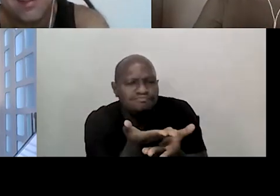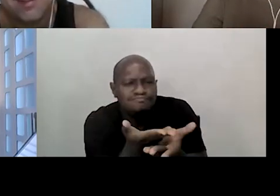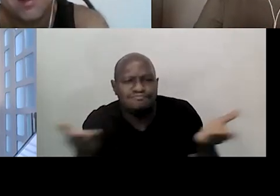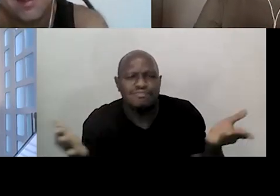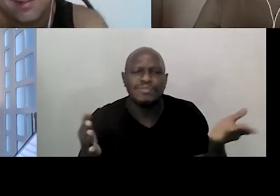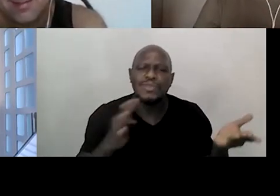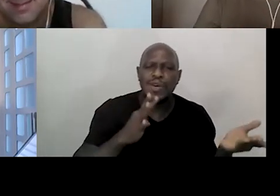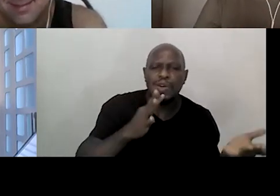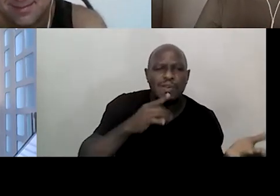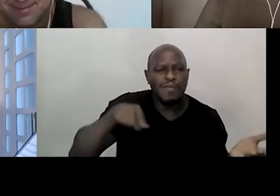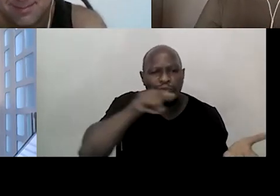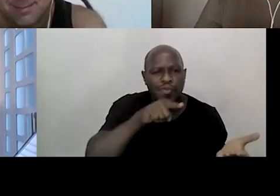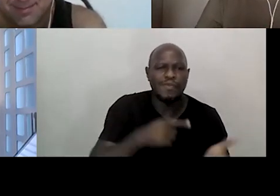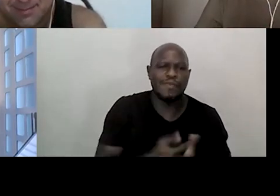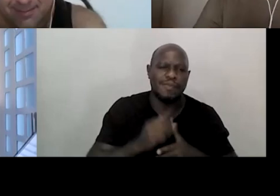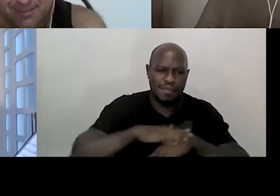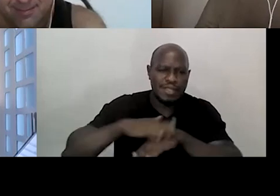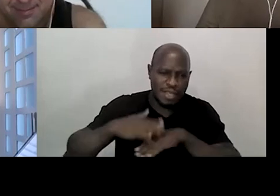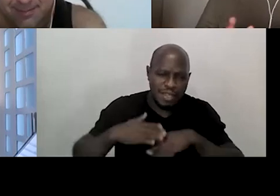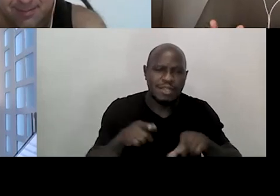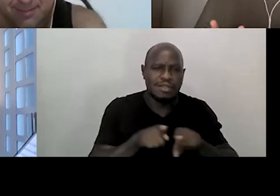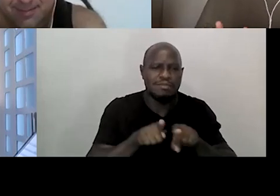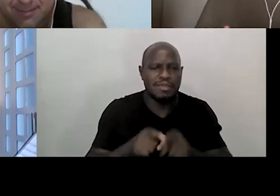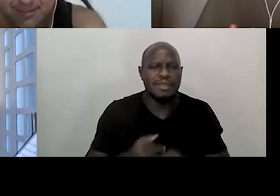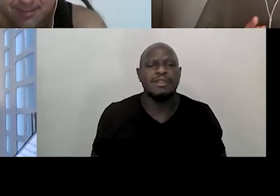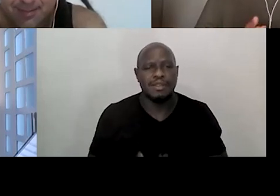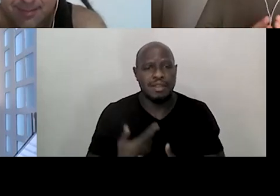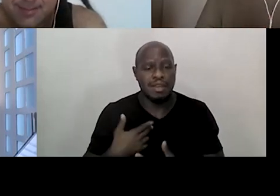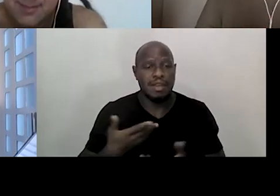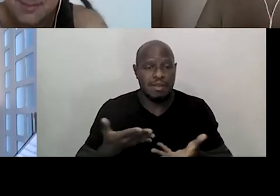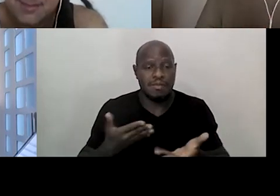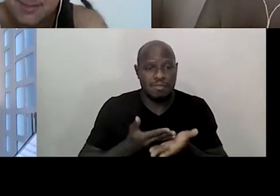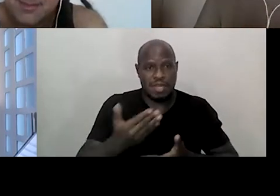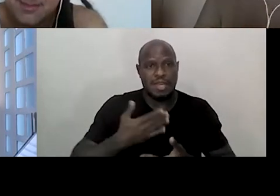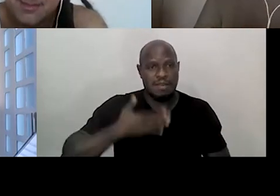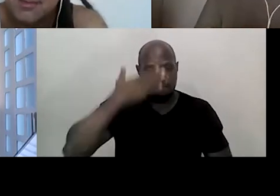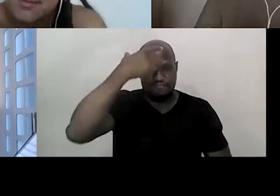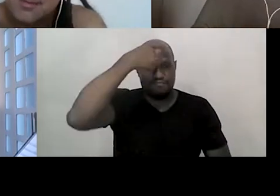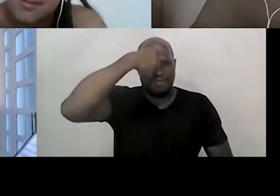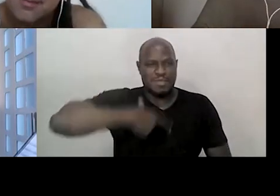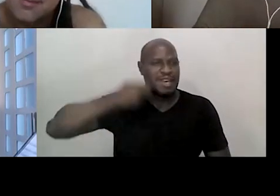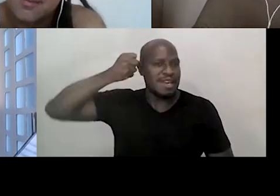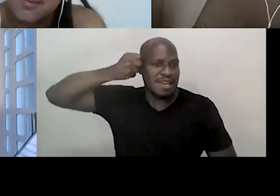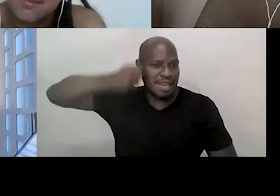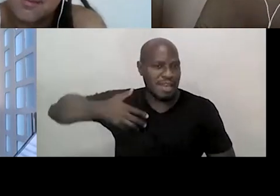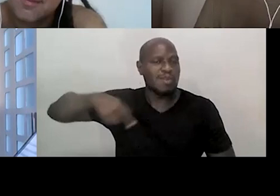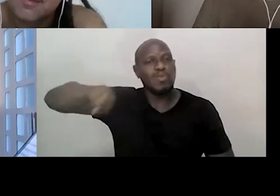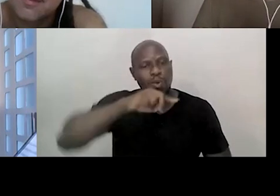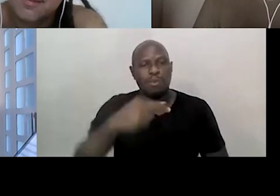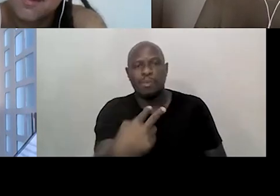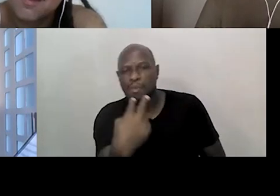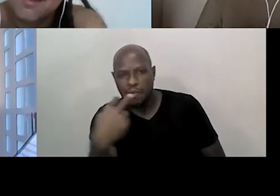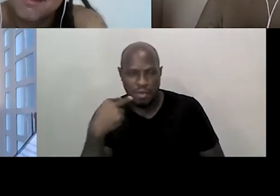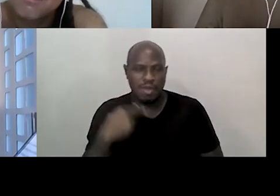que vocês estão realizando também. Eu vou fazer minha autodescrição para que todo mundo me veja.